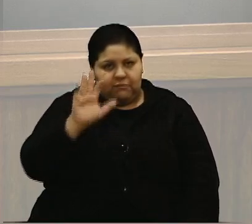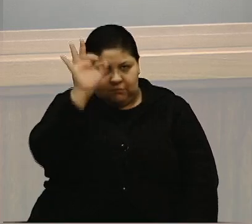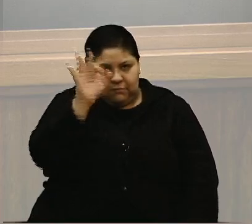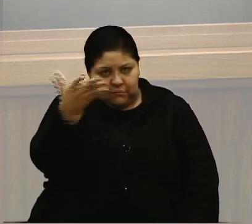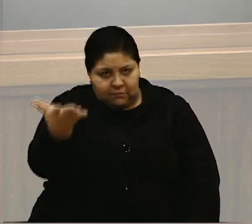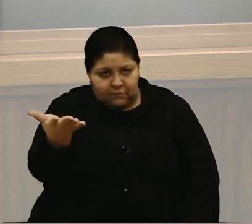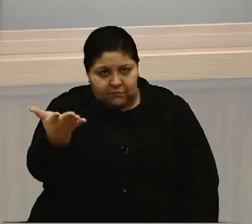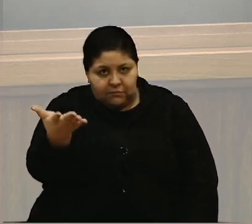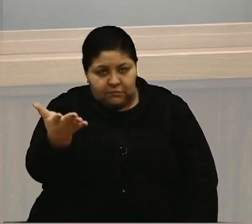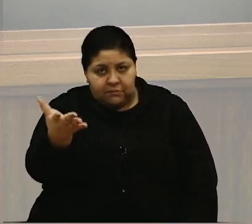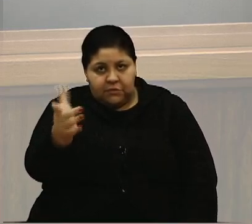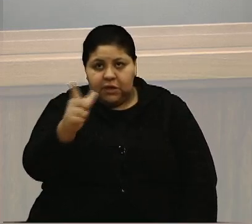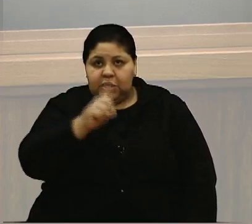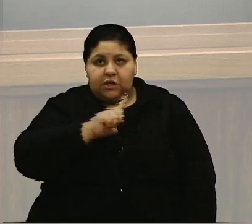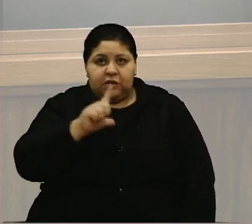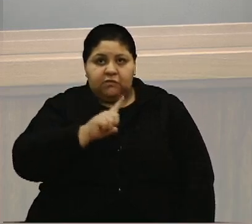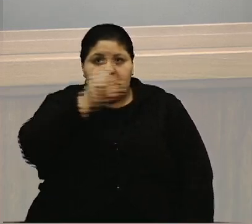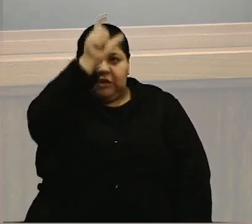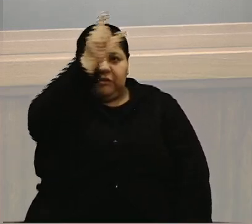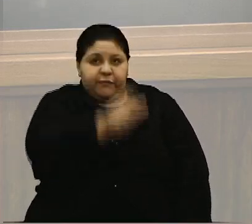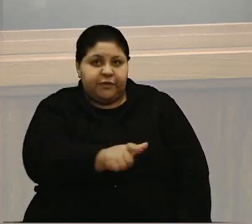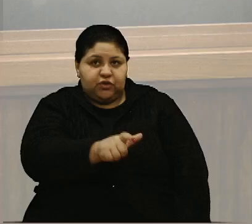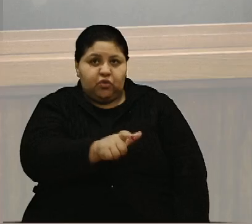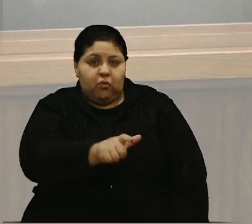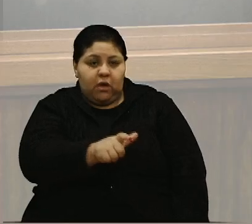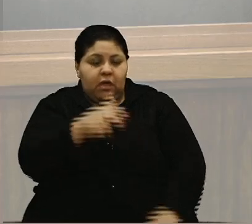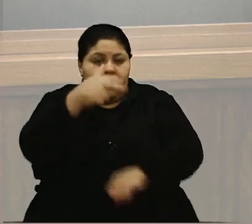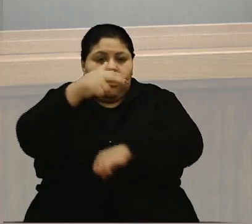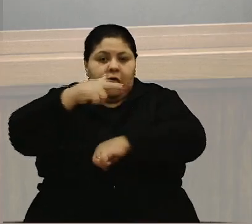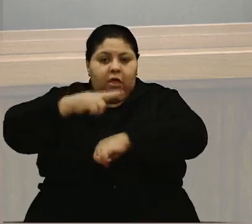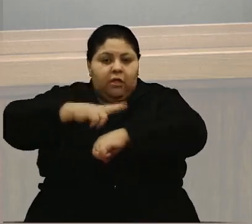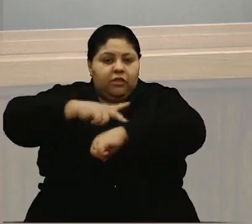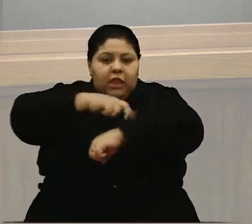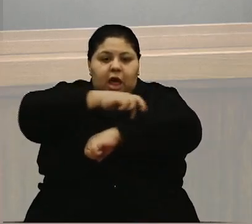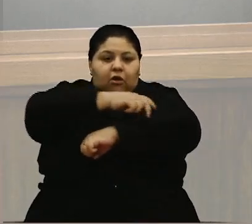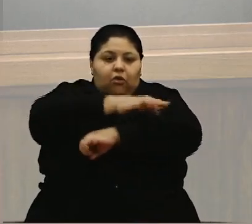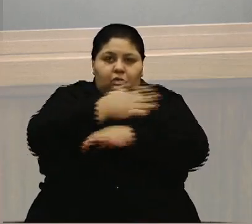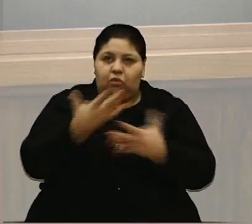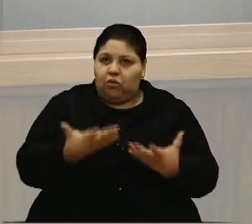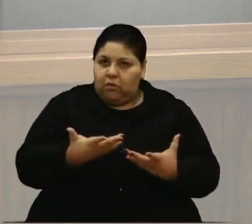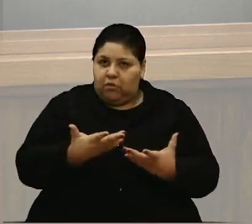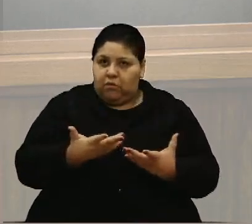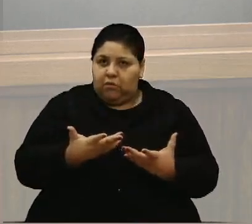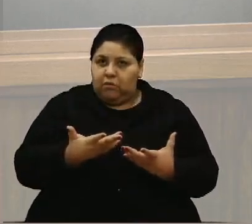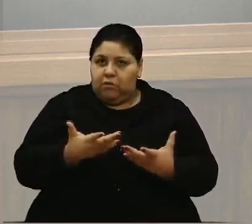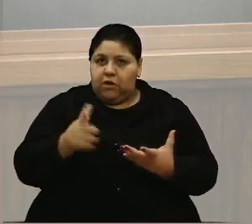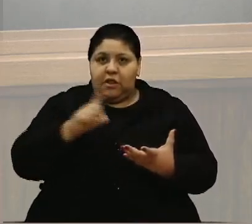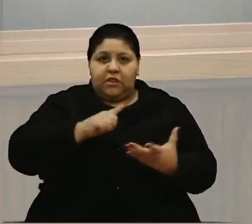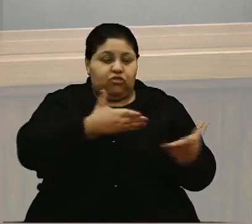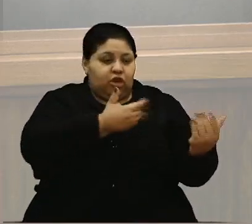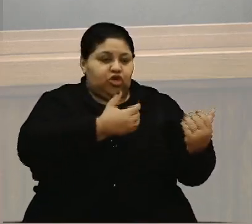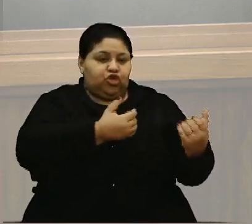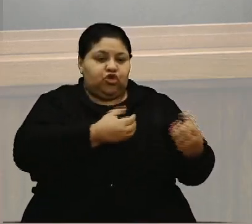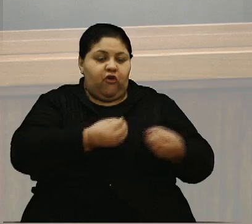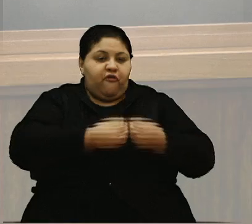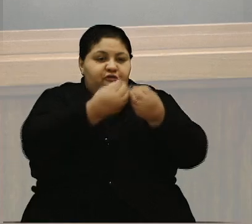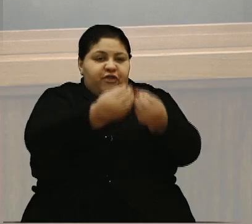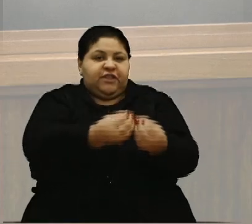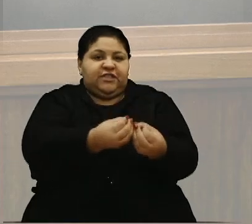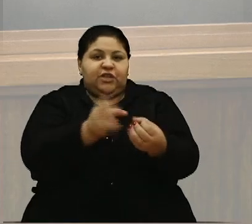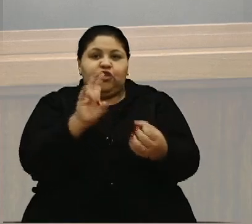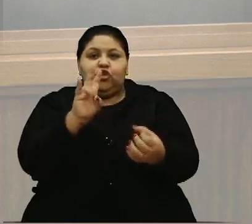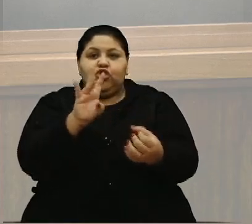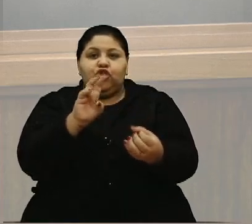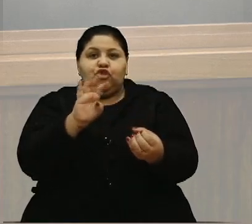A gente não tem zumbi na rua, não tem jovem oferecendo droga para os nossos filhos na entrada da escola.